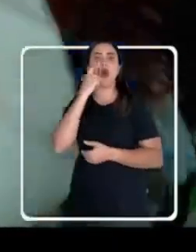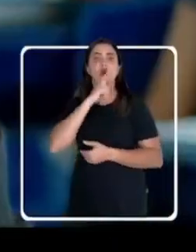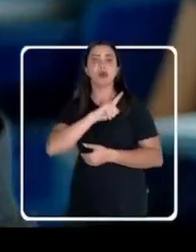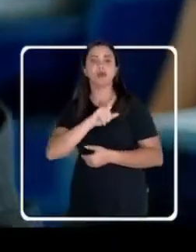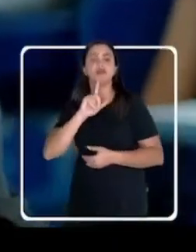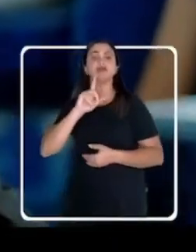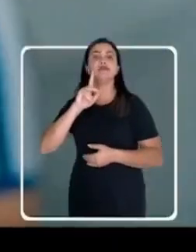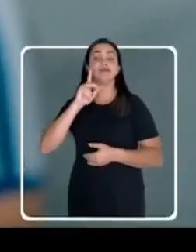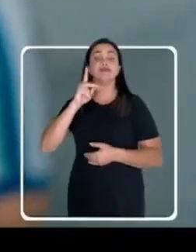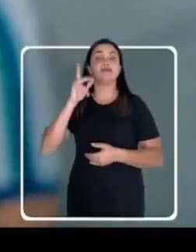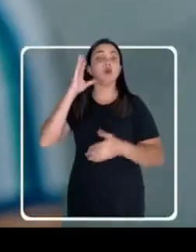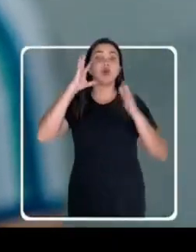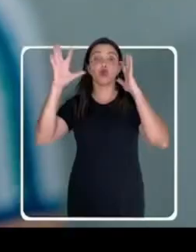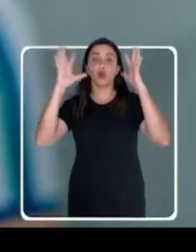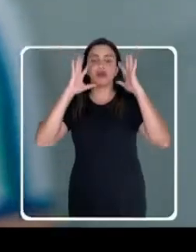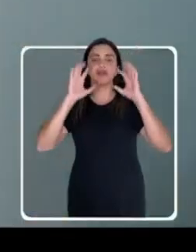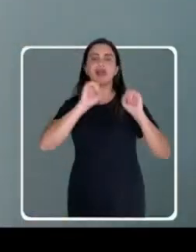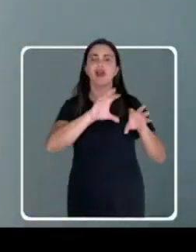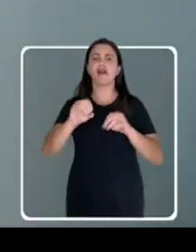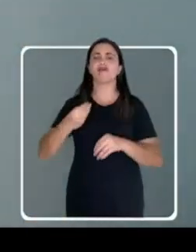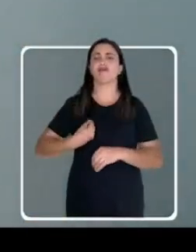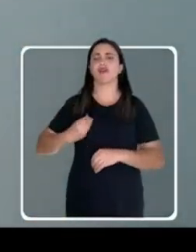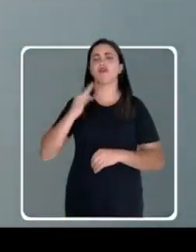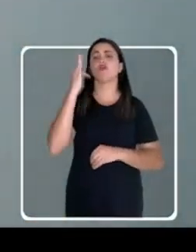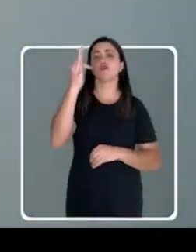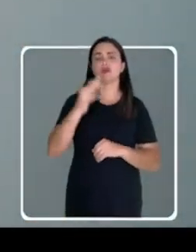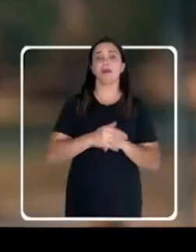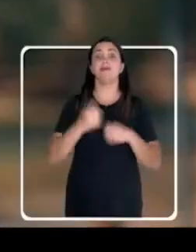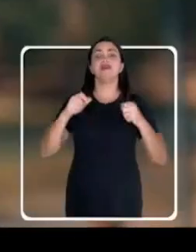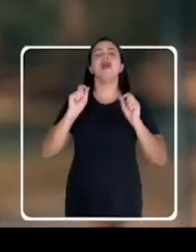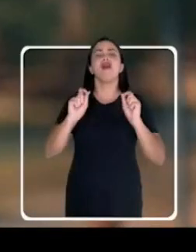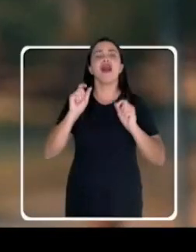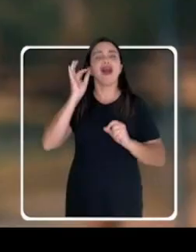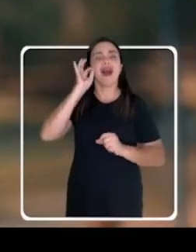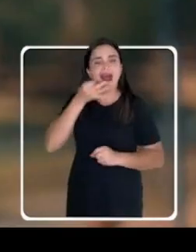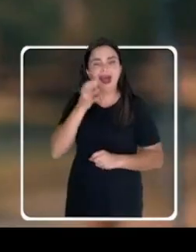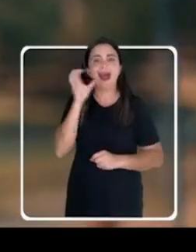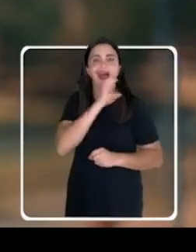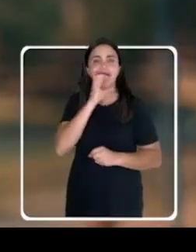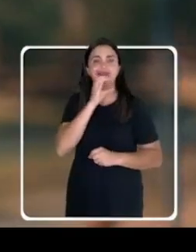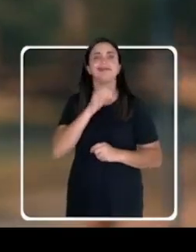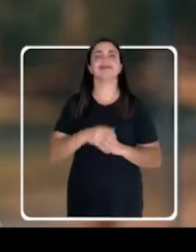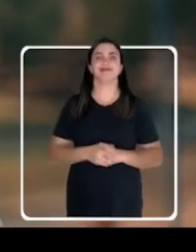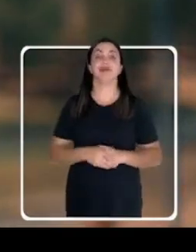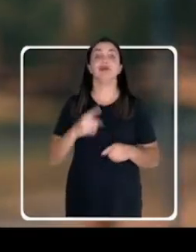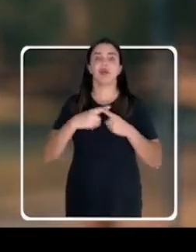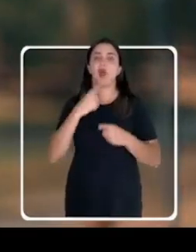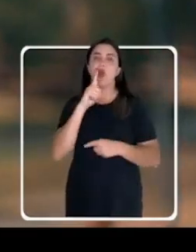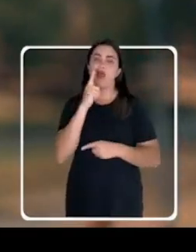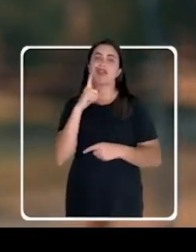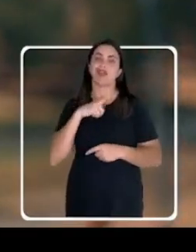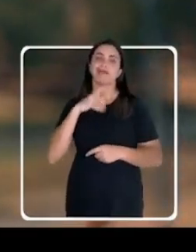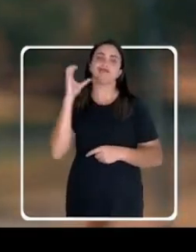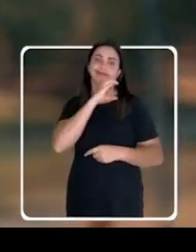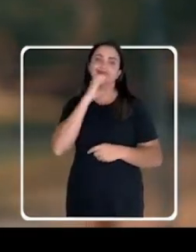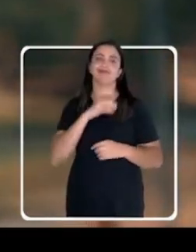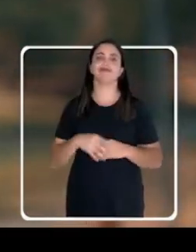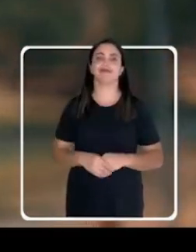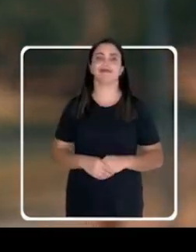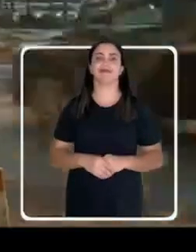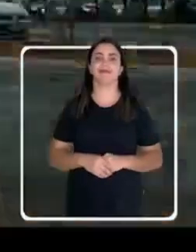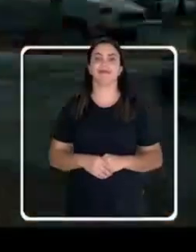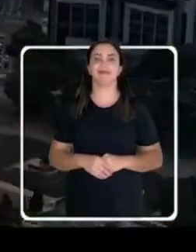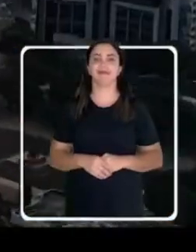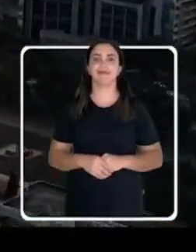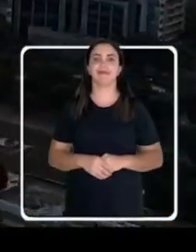jovens alcancem as suas conquistas. É educação para a vida. E isso precisa ser feito assim, para ontem. Porque Goiânia tem